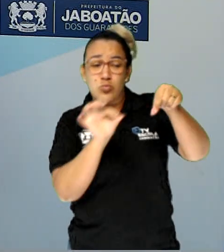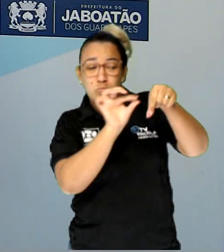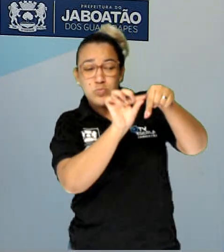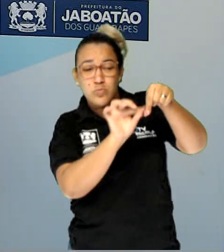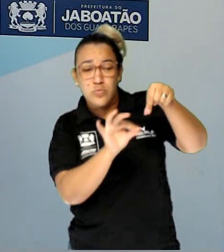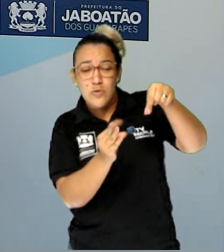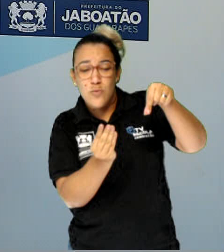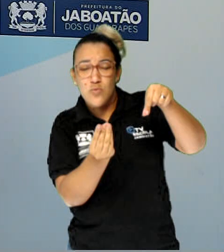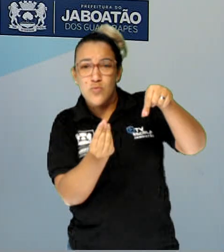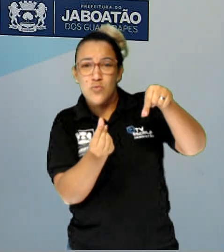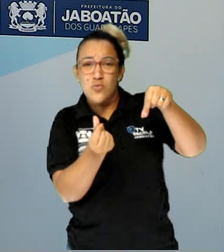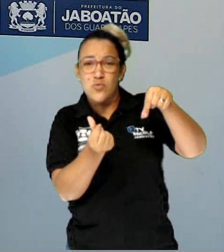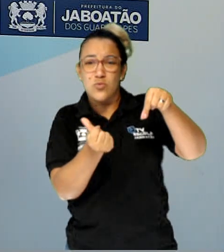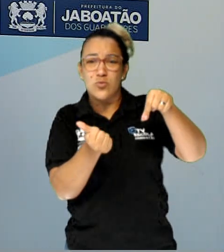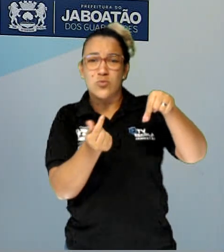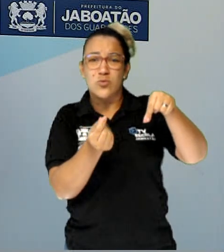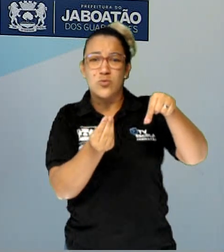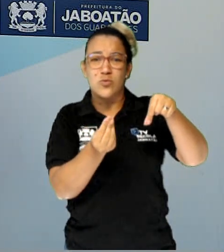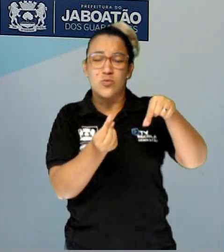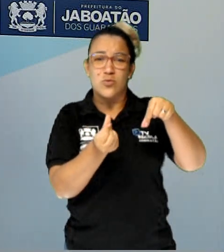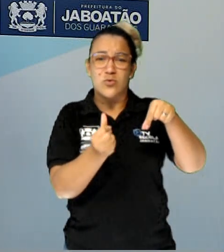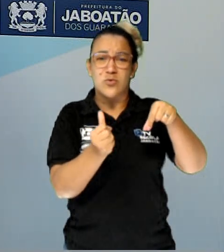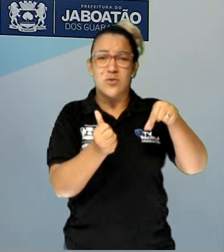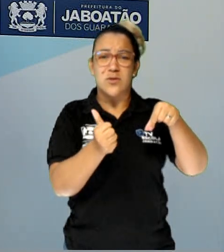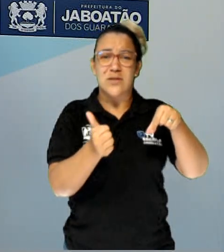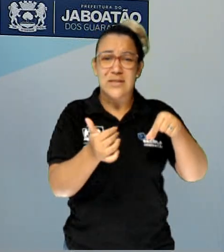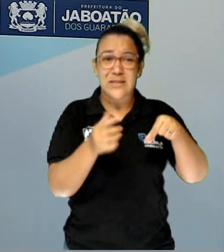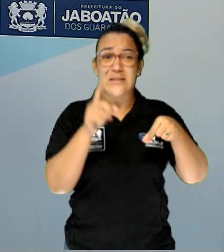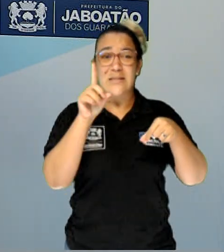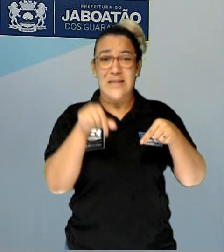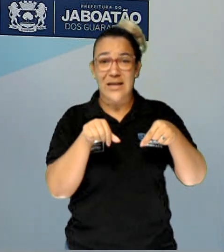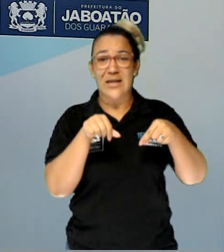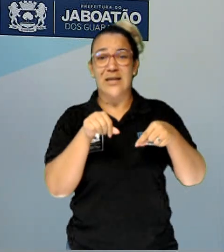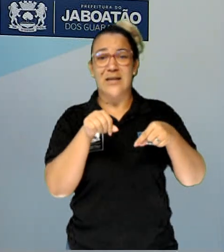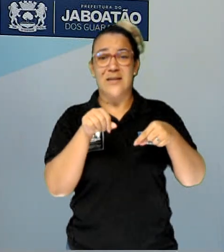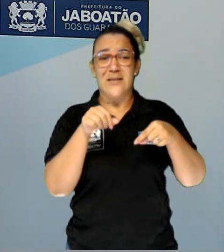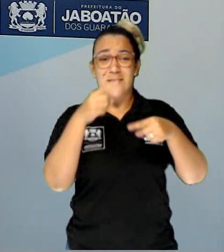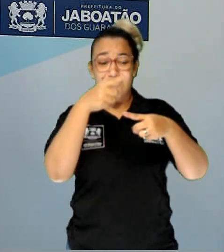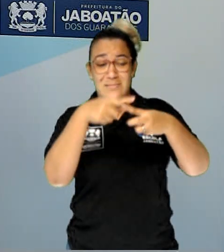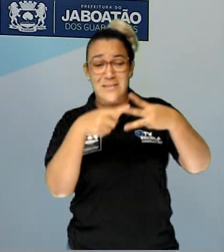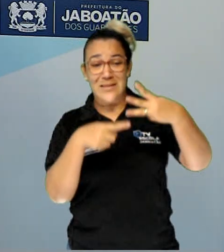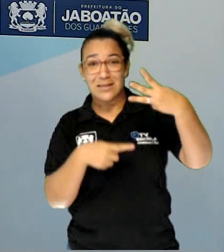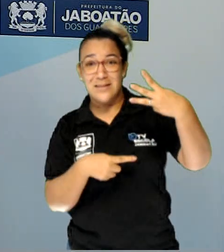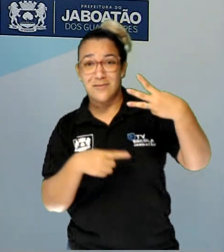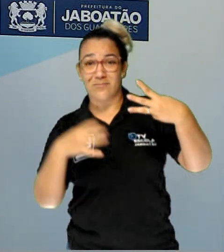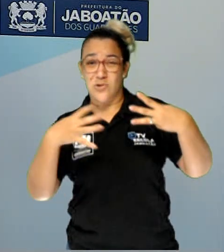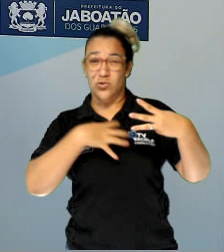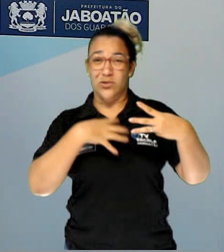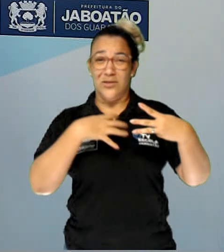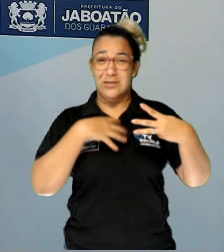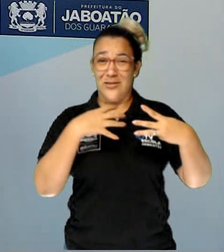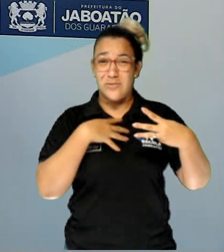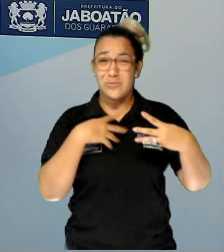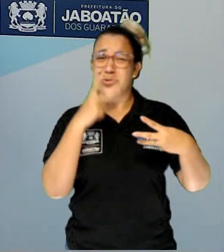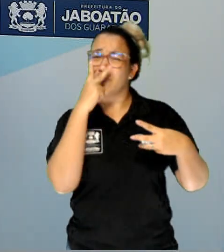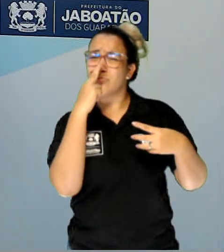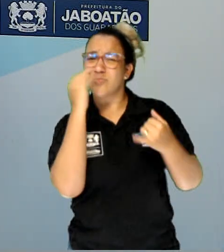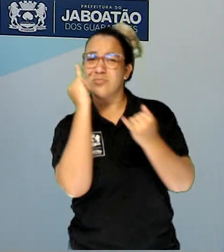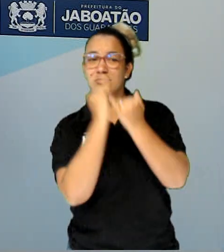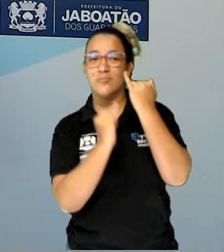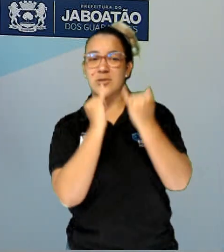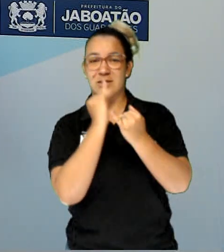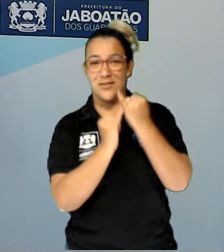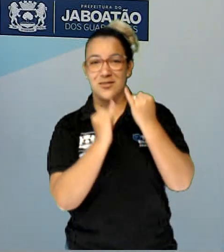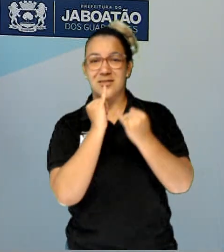pudendo feminino da mulher, da vulva feminina, são os três sintomas que são muito parecidos